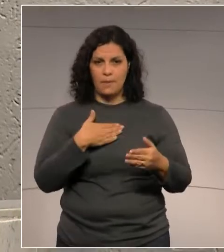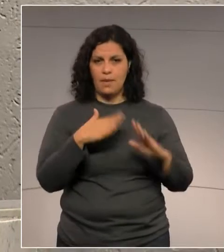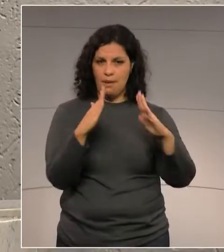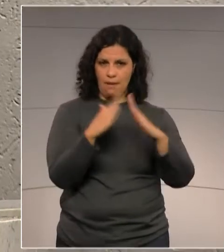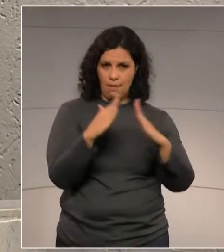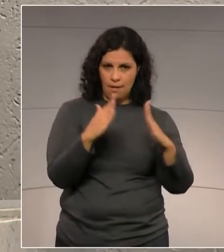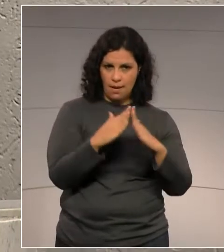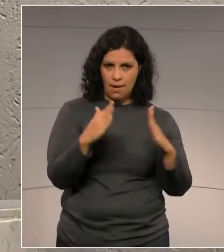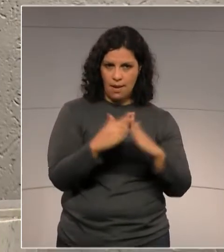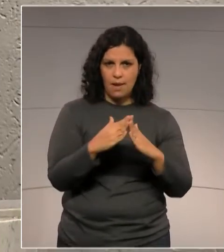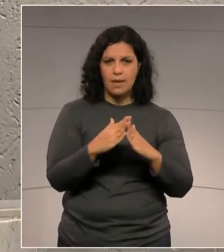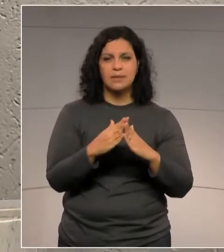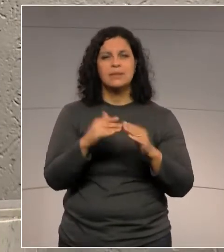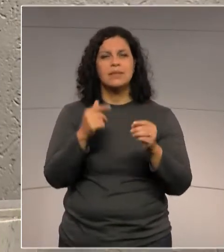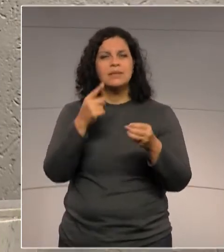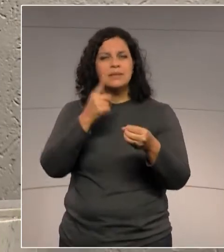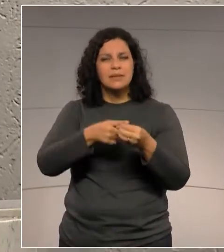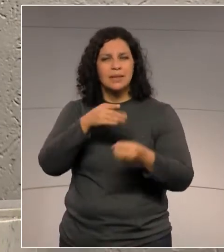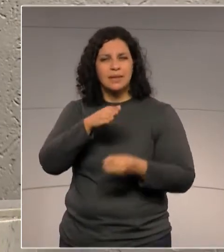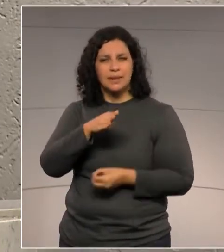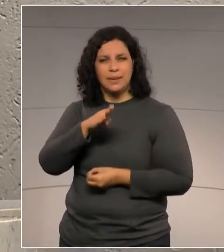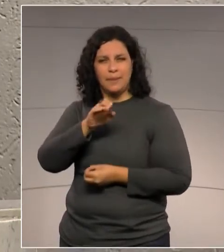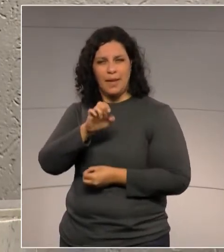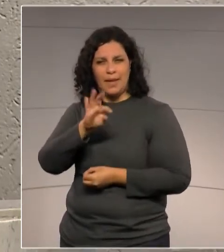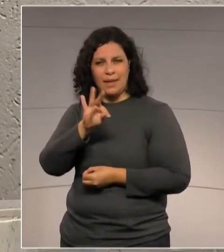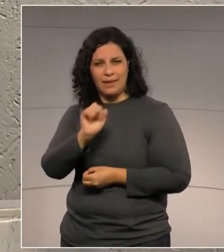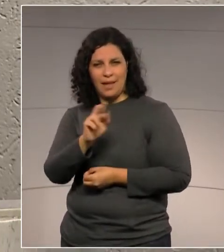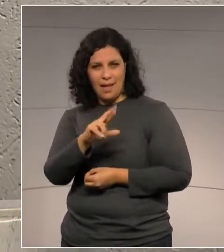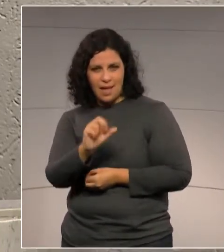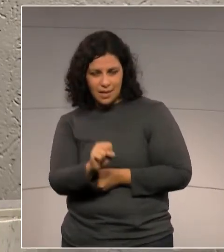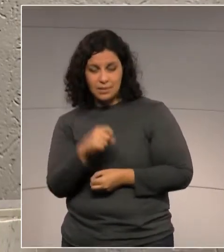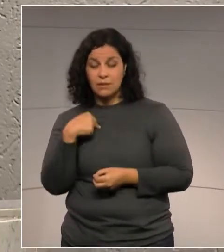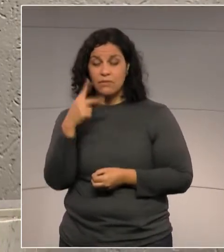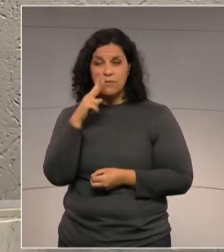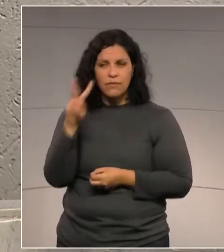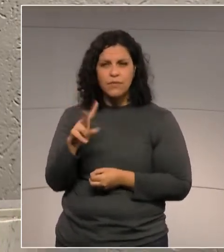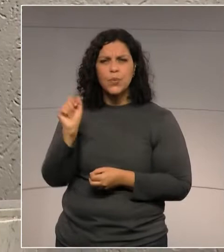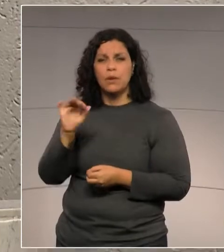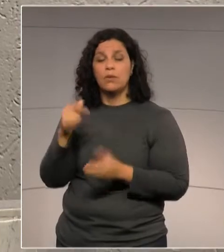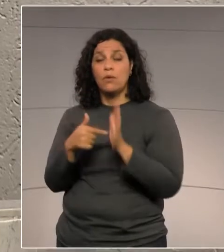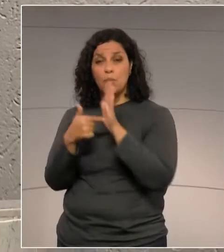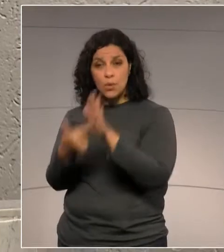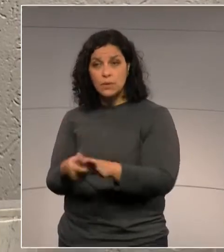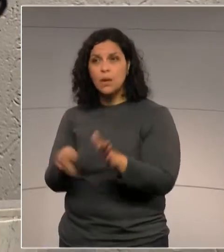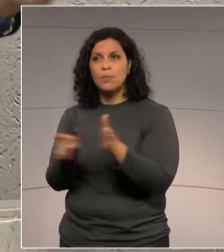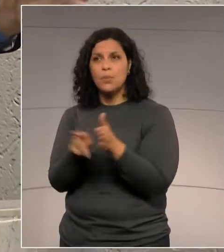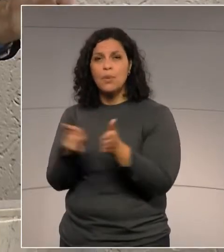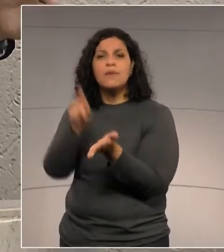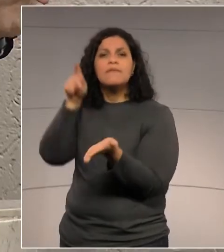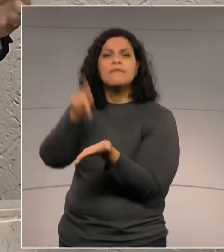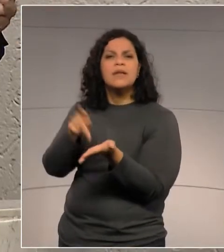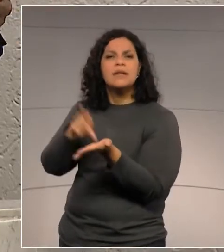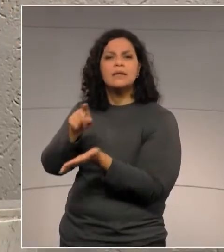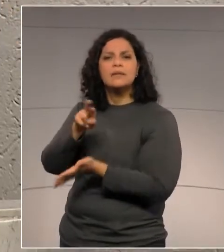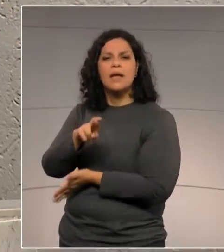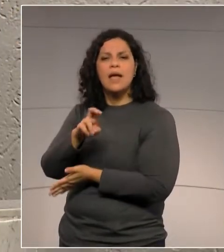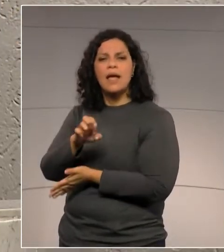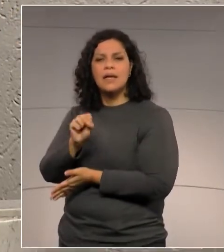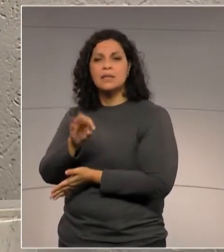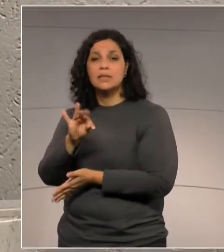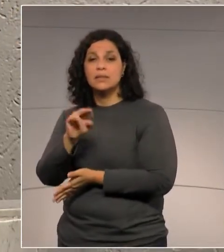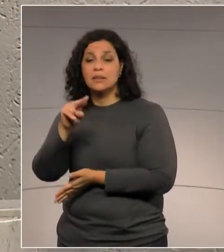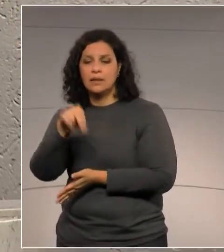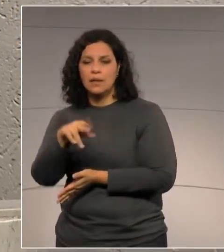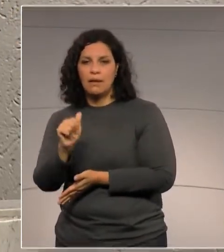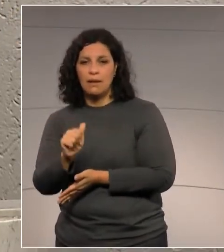minha casa do Balneário de Betaras, vamos verificar, deputado Goro, quero lhe apresentar uma verdadeira restinga. Por quê?